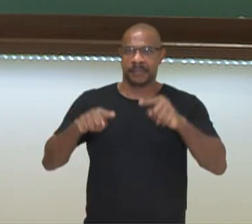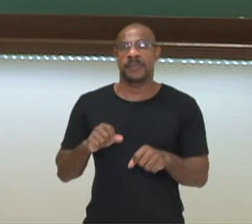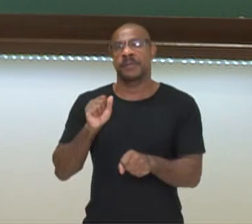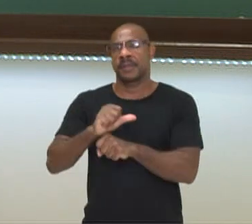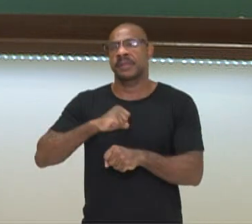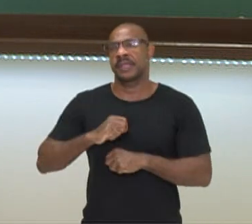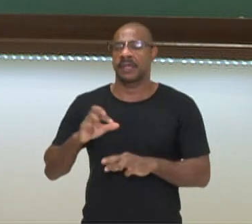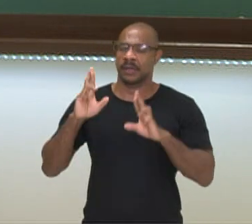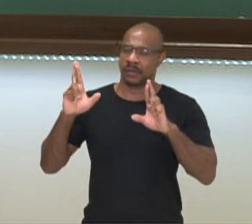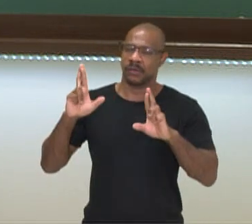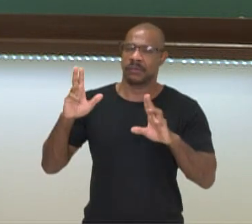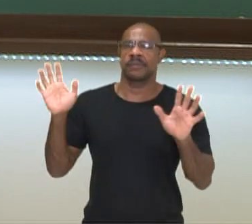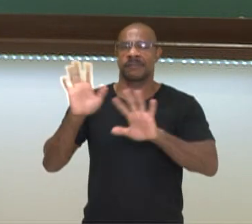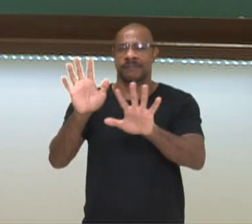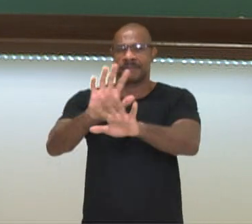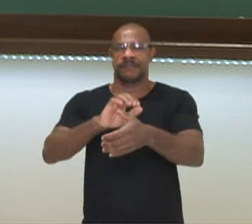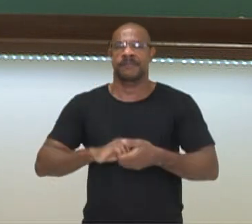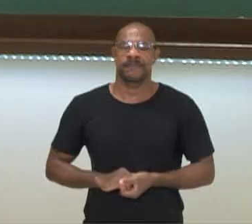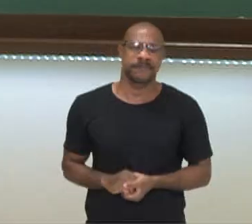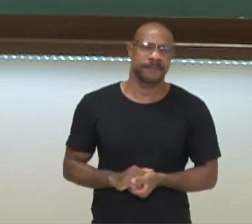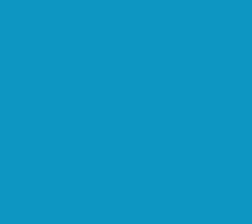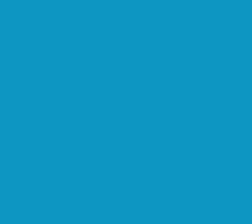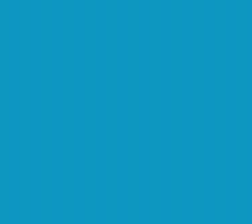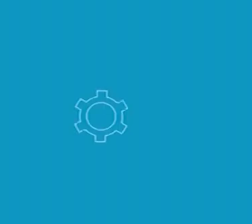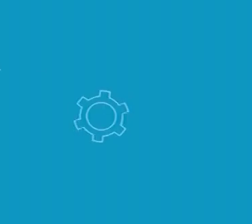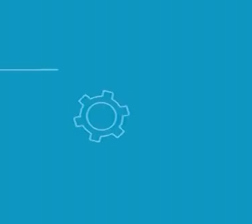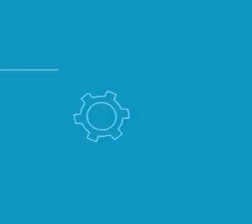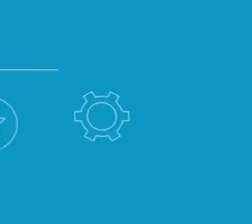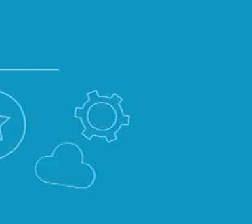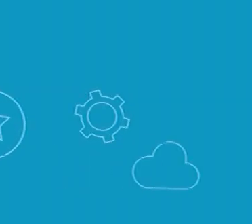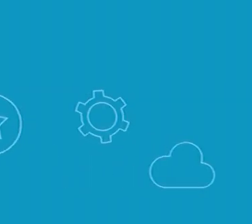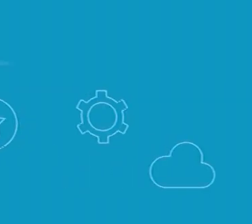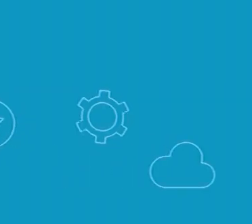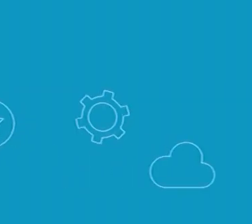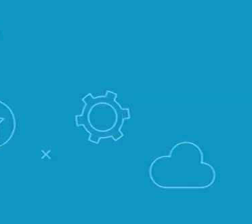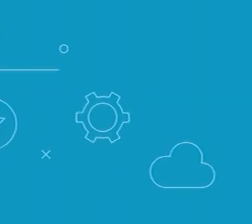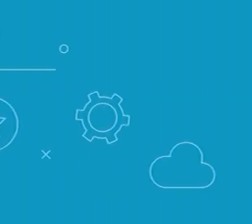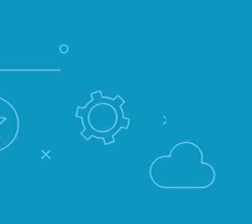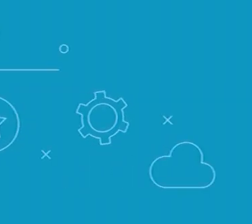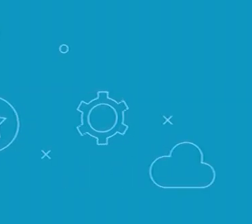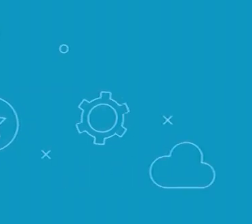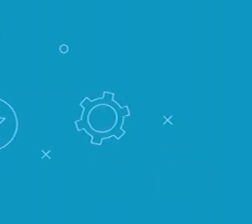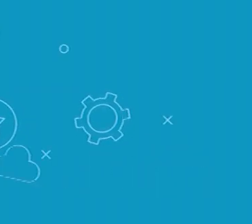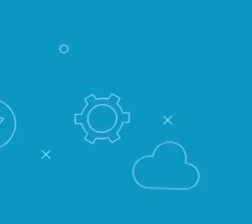tenham gostado e o meu até breve. Transcrição Quintena